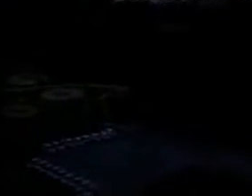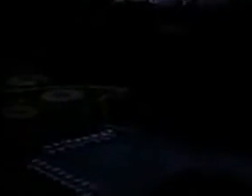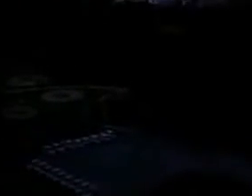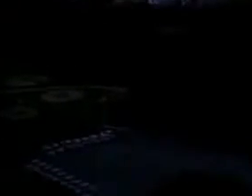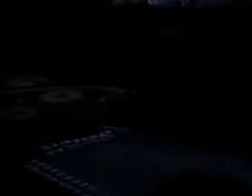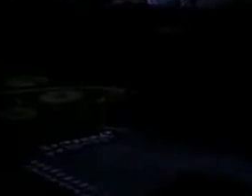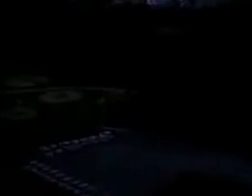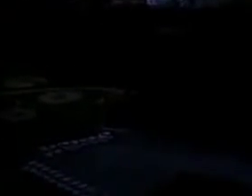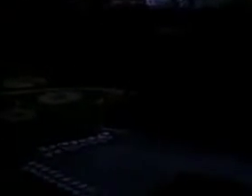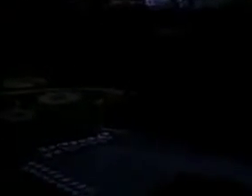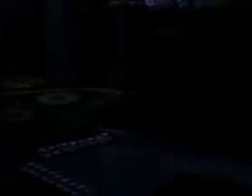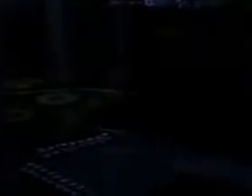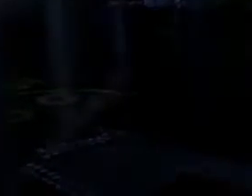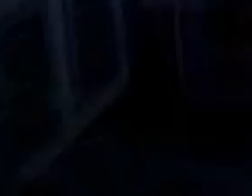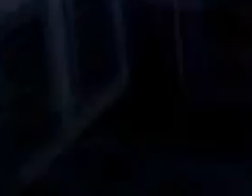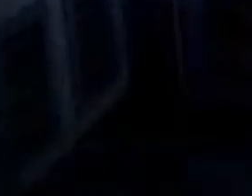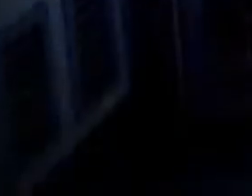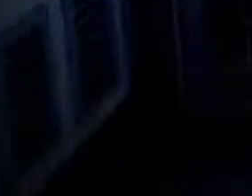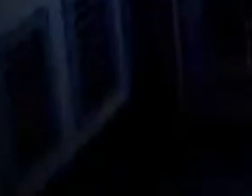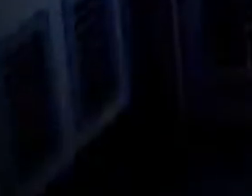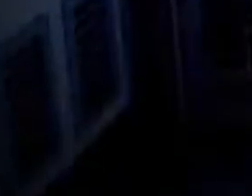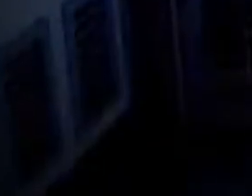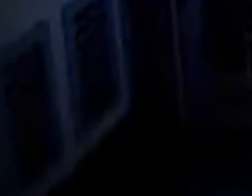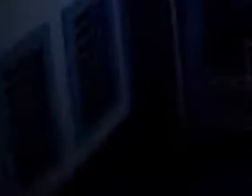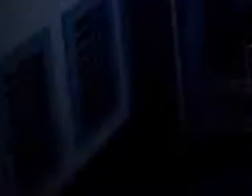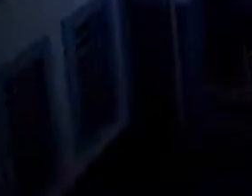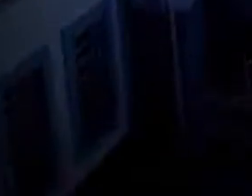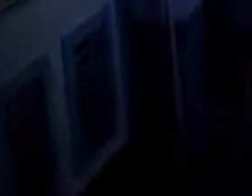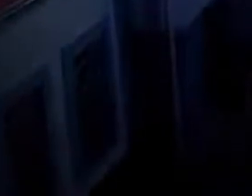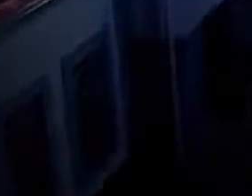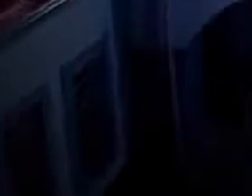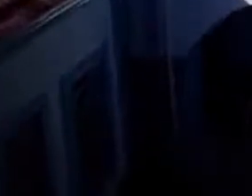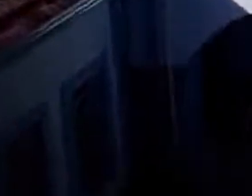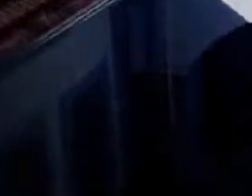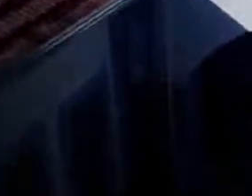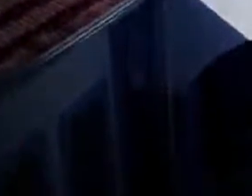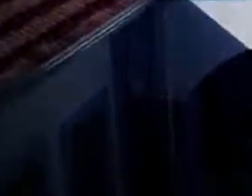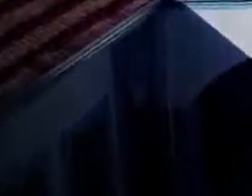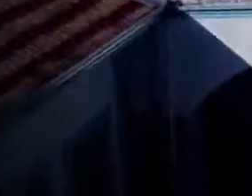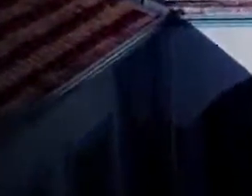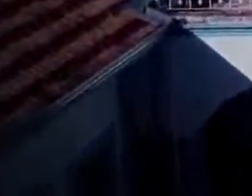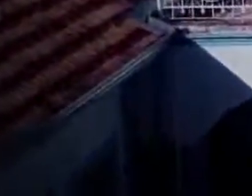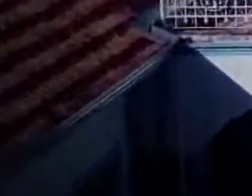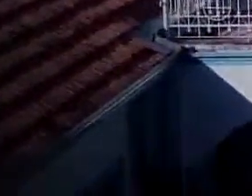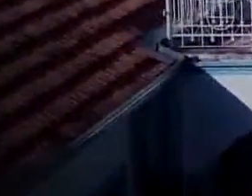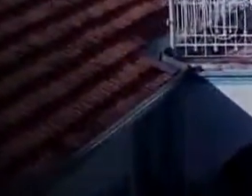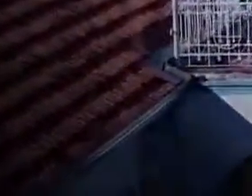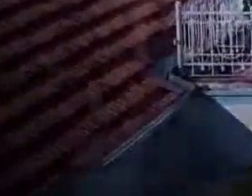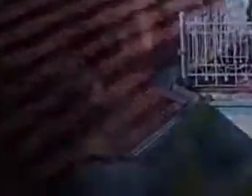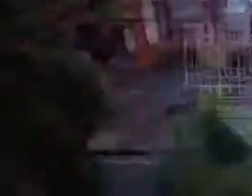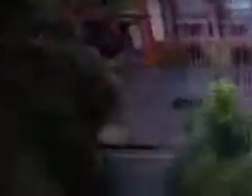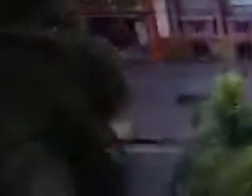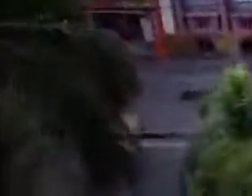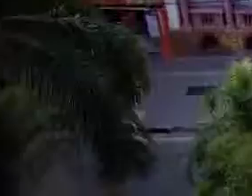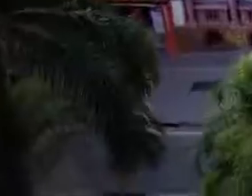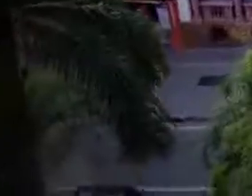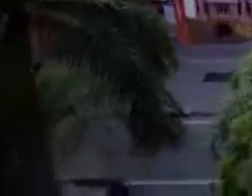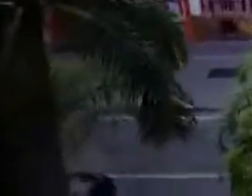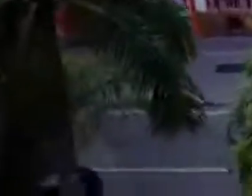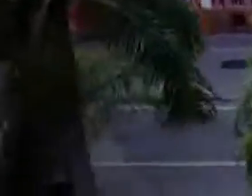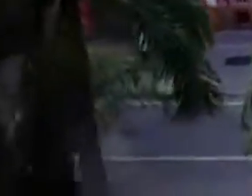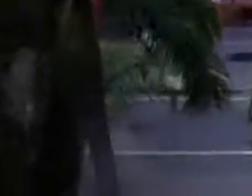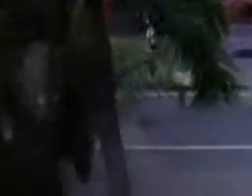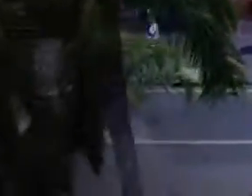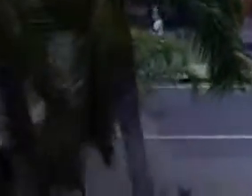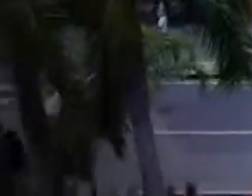futuro e glória no passado mas servis da justiça clava forte verás que